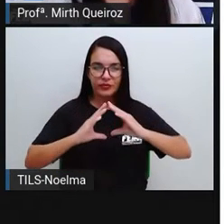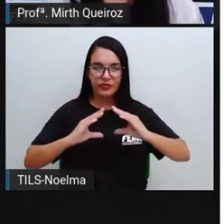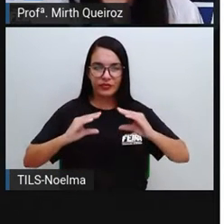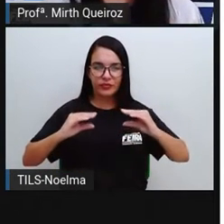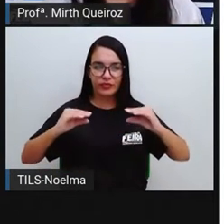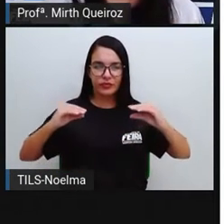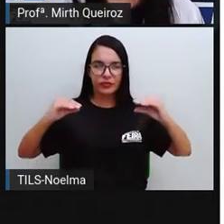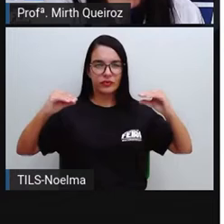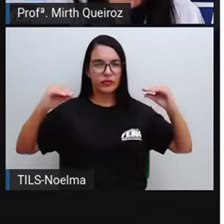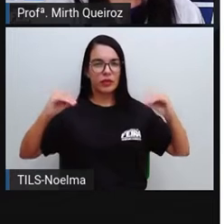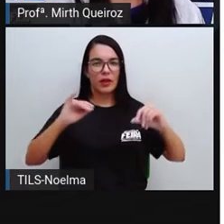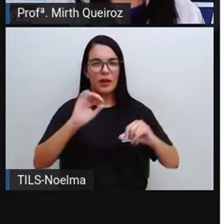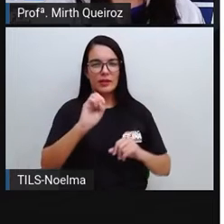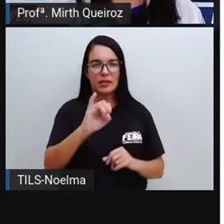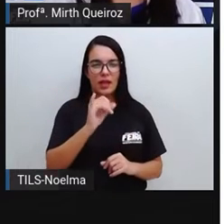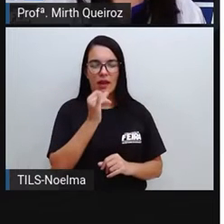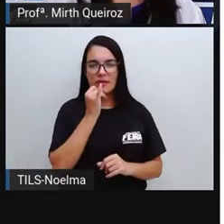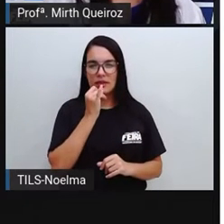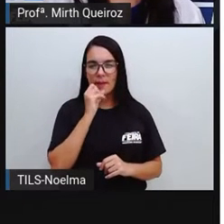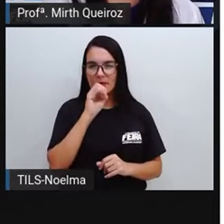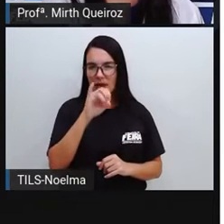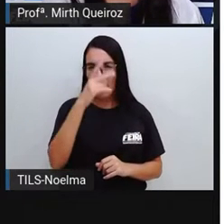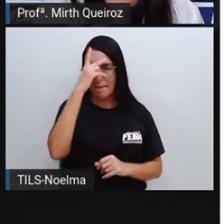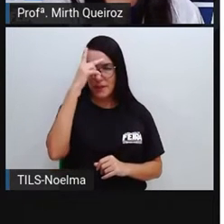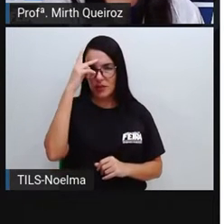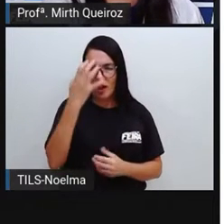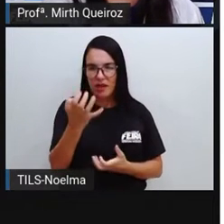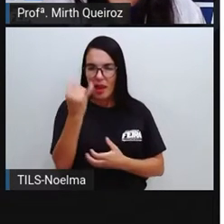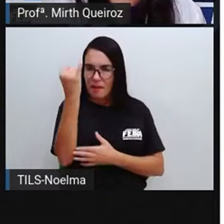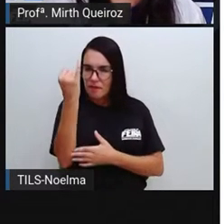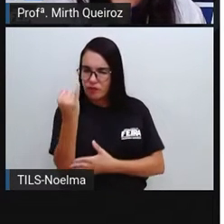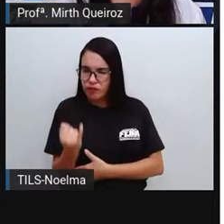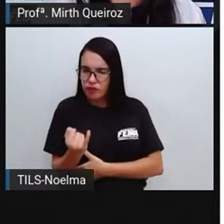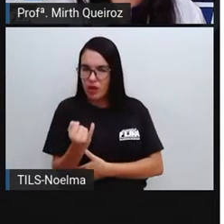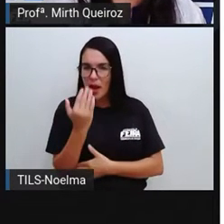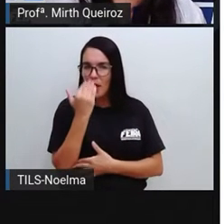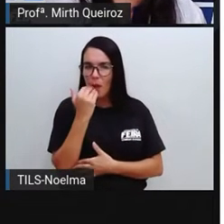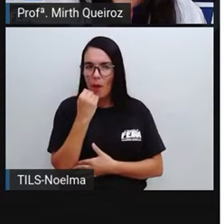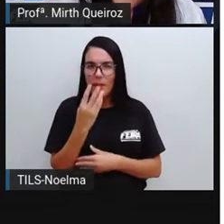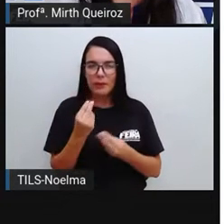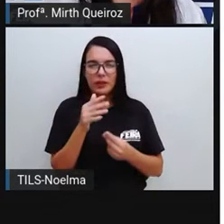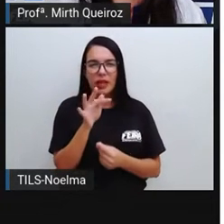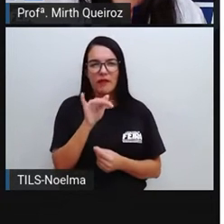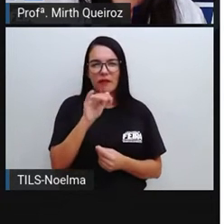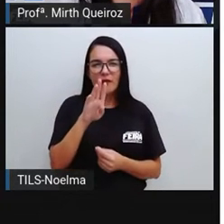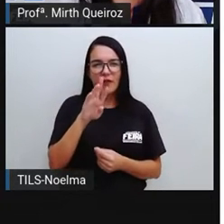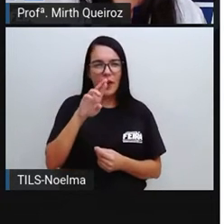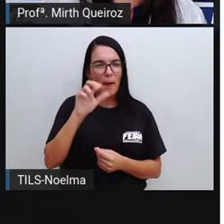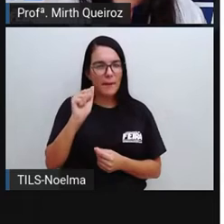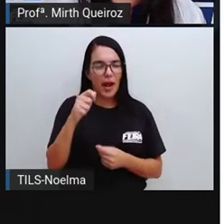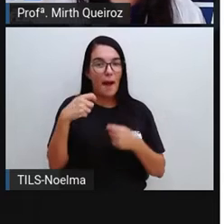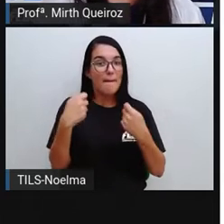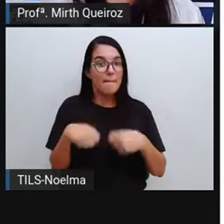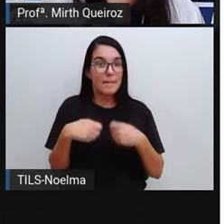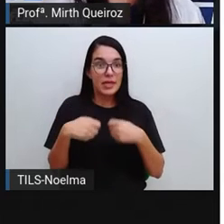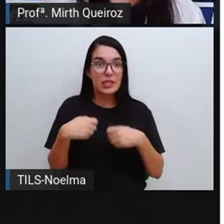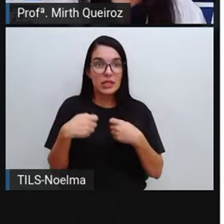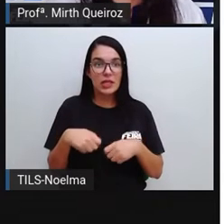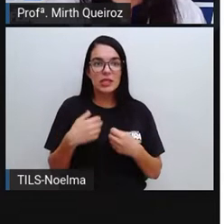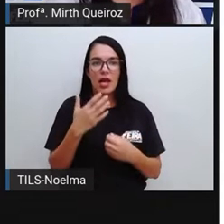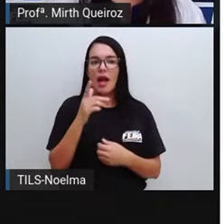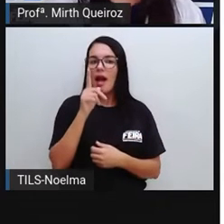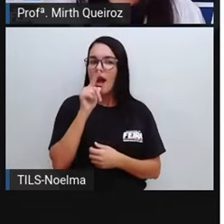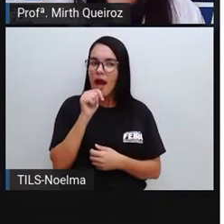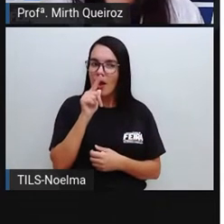quando ela está com dieta, né? Para poder, ela ingere muita fibra E se pede para ingerir muita água Quem come muita fibra